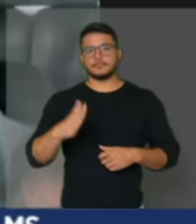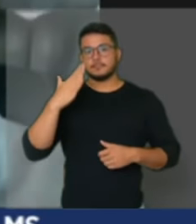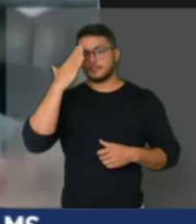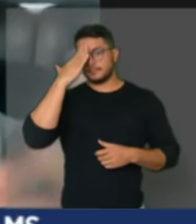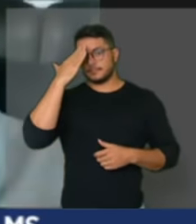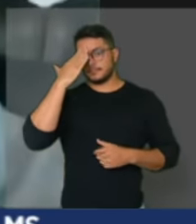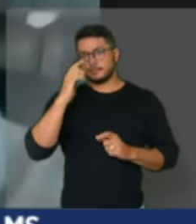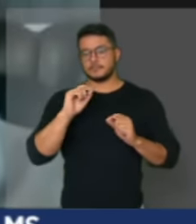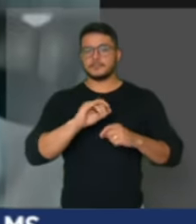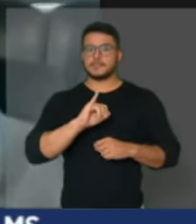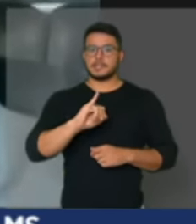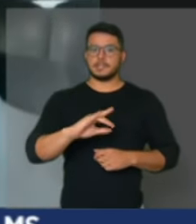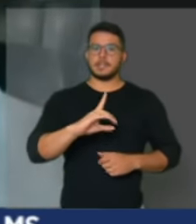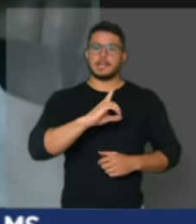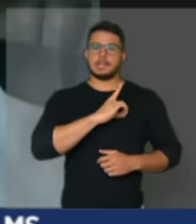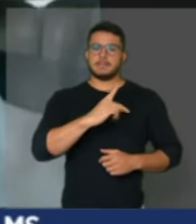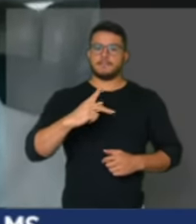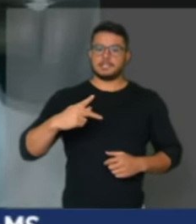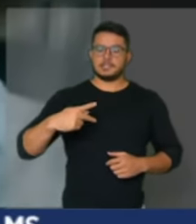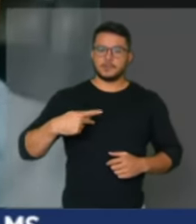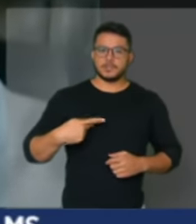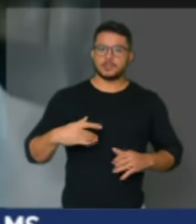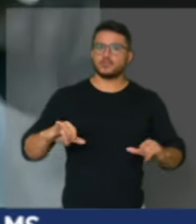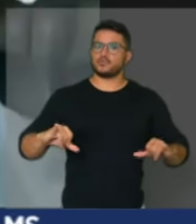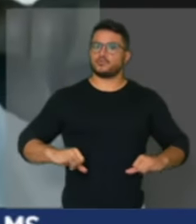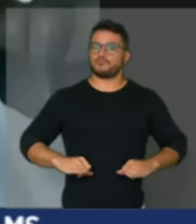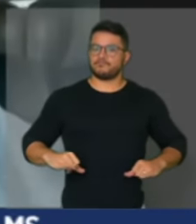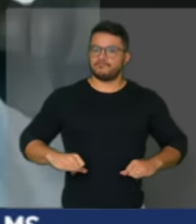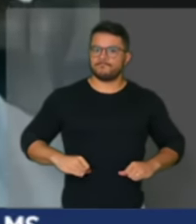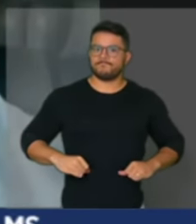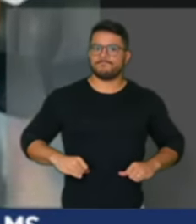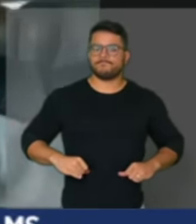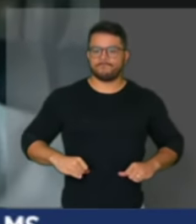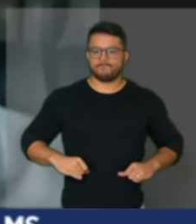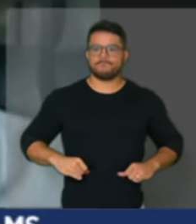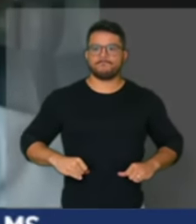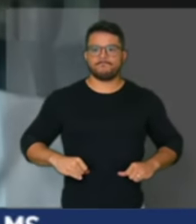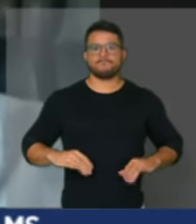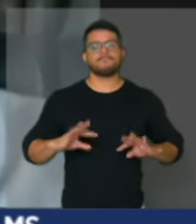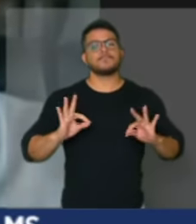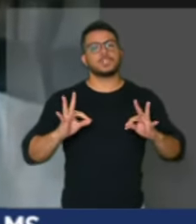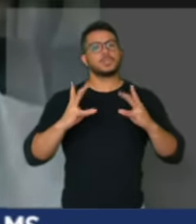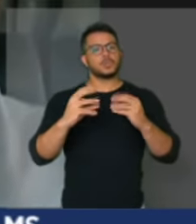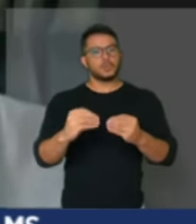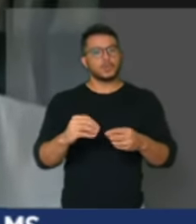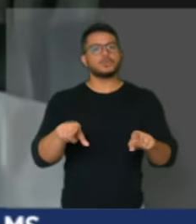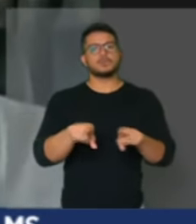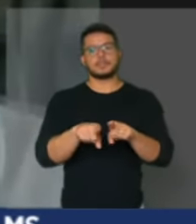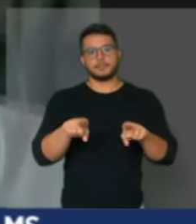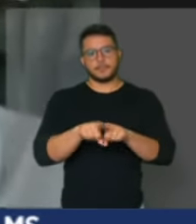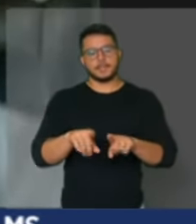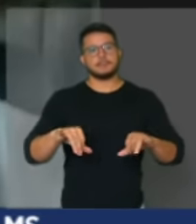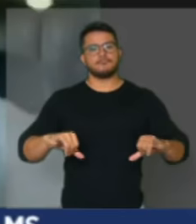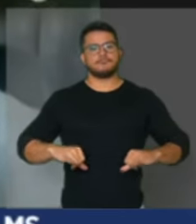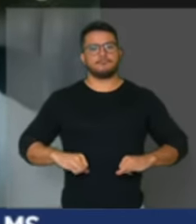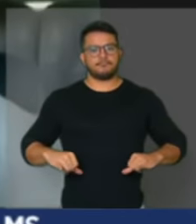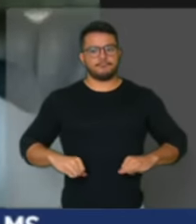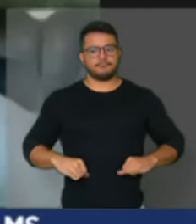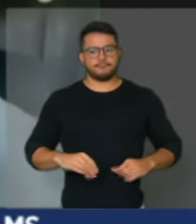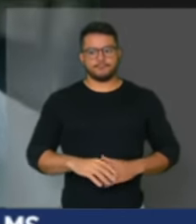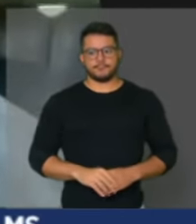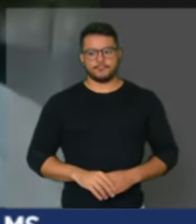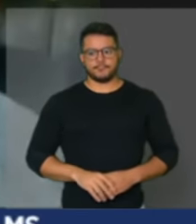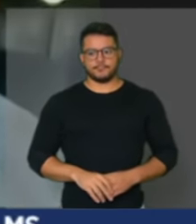defensoria pública do país se estiver sob ameaça, todos nós estaremos com a nossa cidadania ameaçada